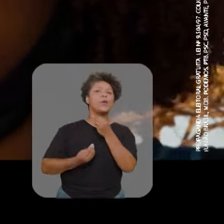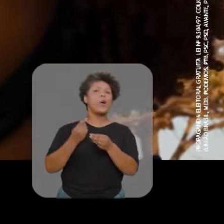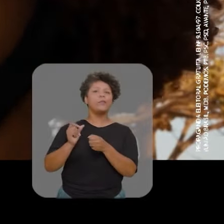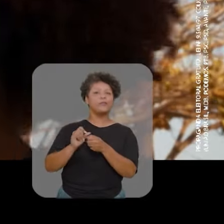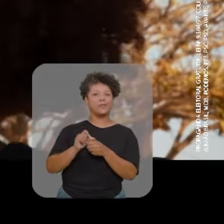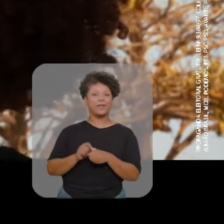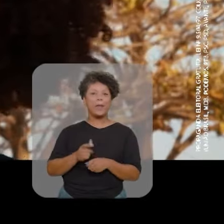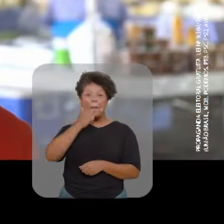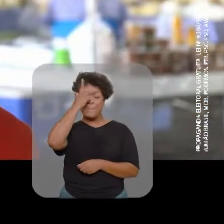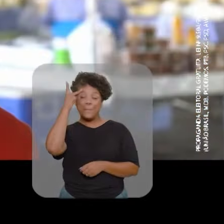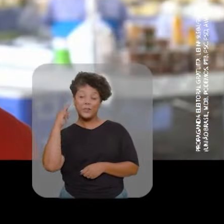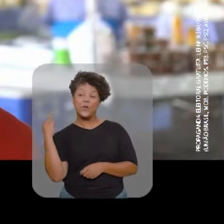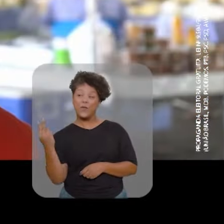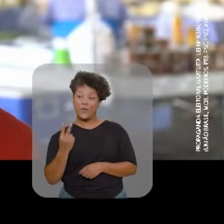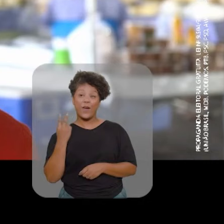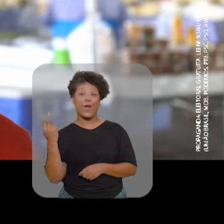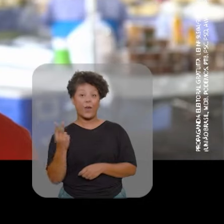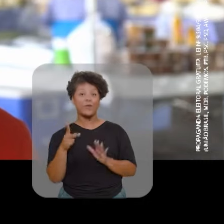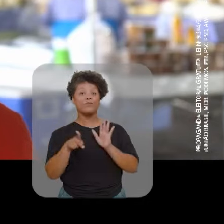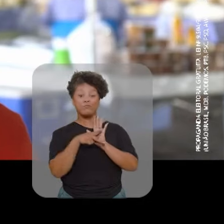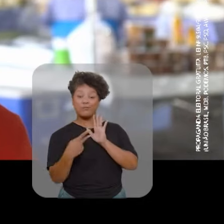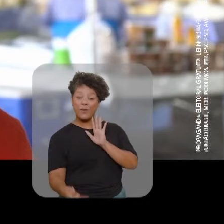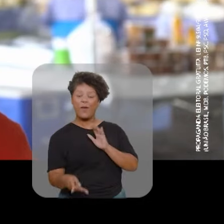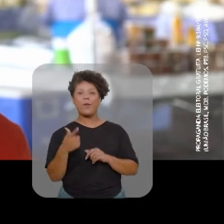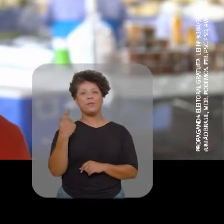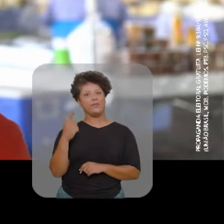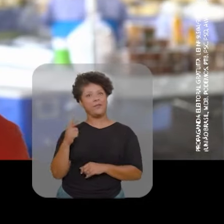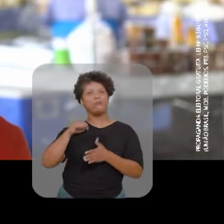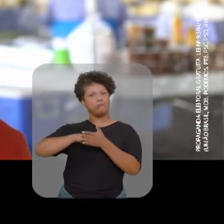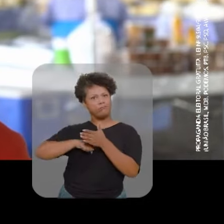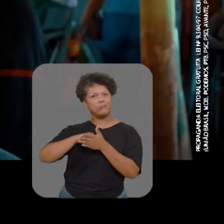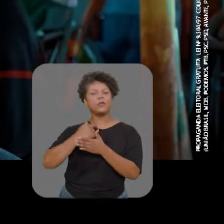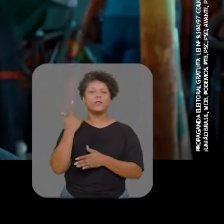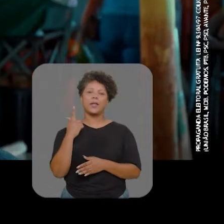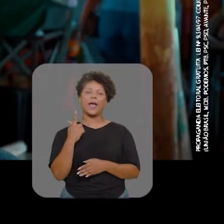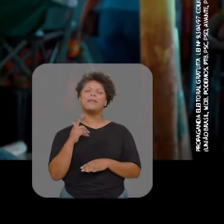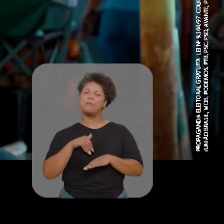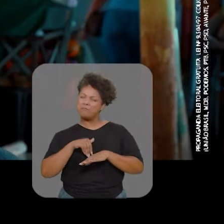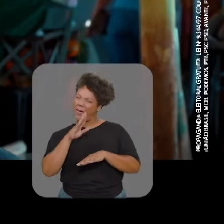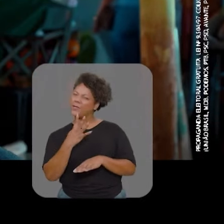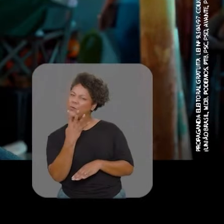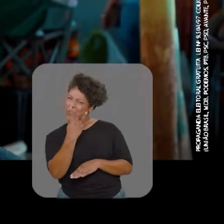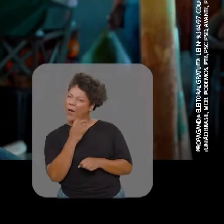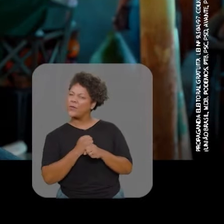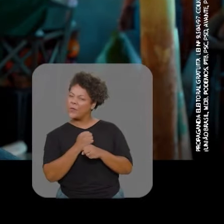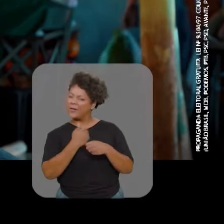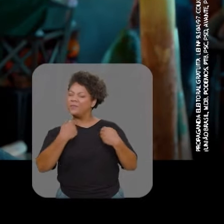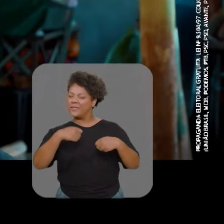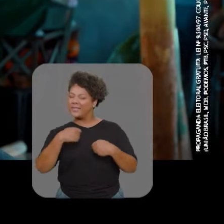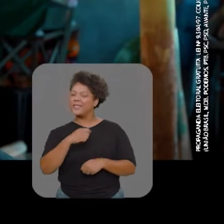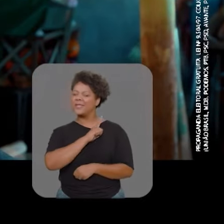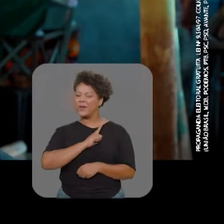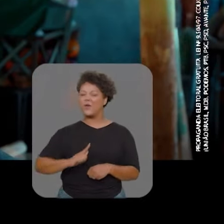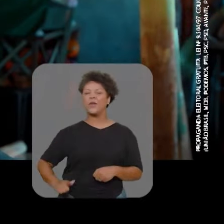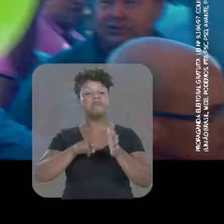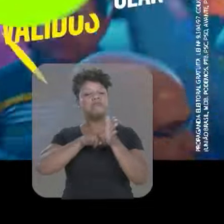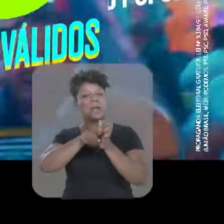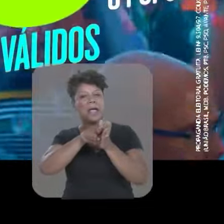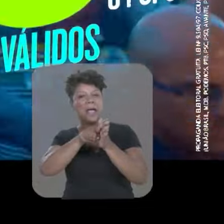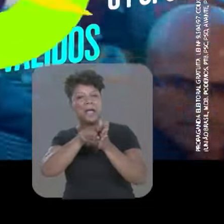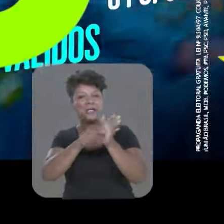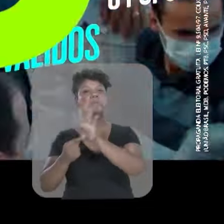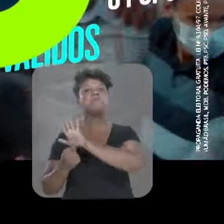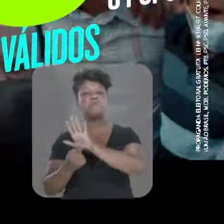sem ele não sei o seria, né? Uma pessoa que valoriza o próprio Estado Ele luta pelo Estado Pelo menos mais de quatro anos na filã dele aí no governo